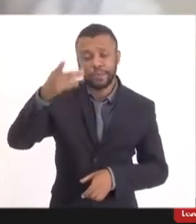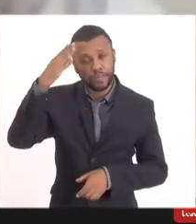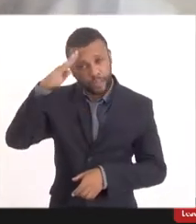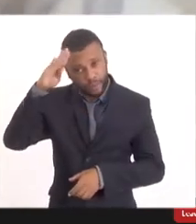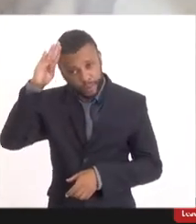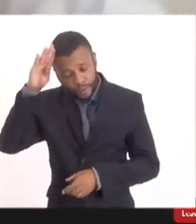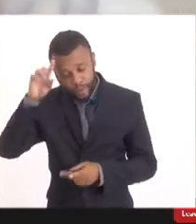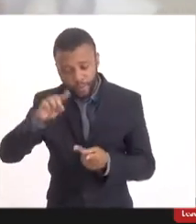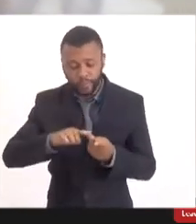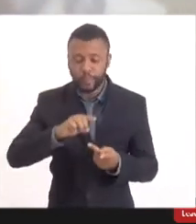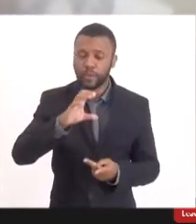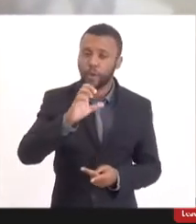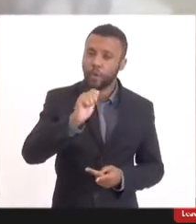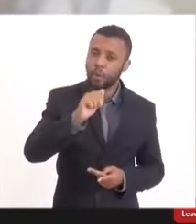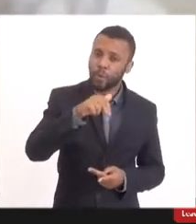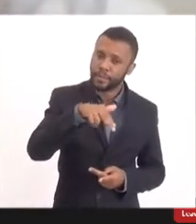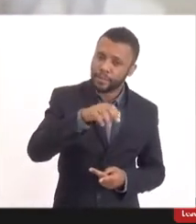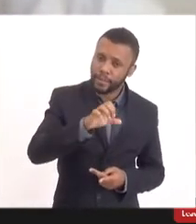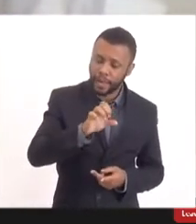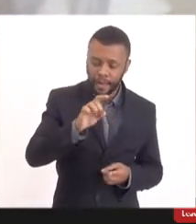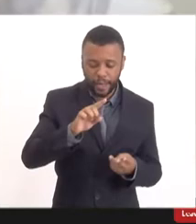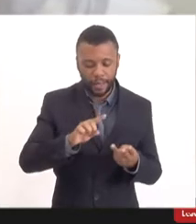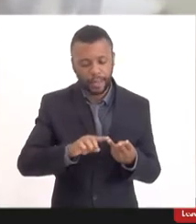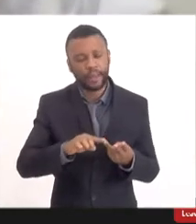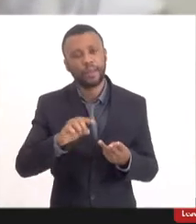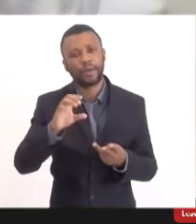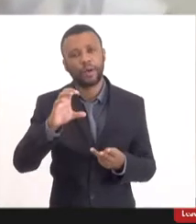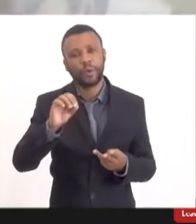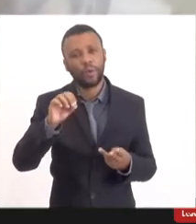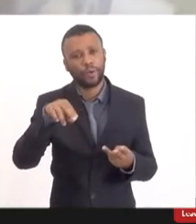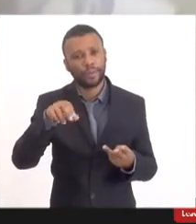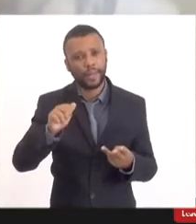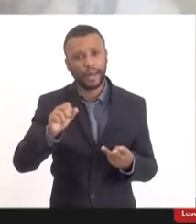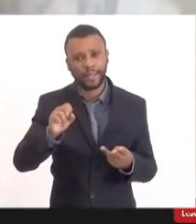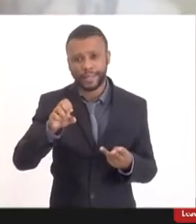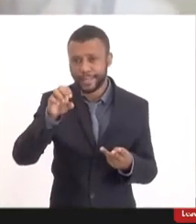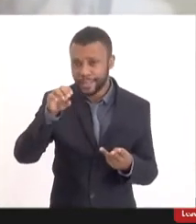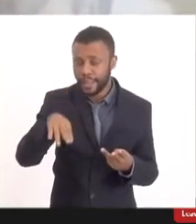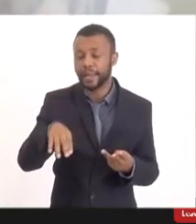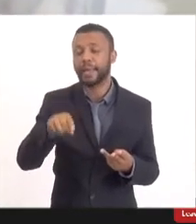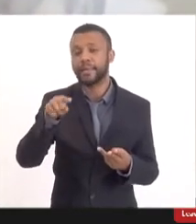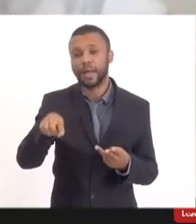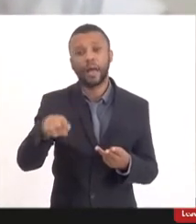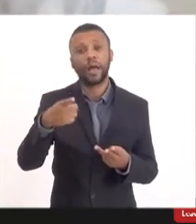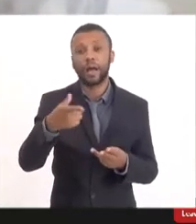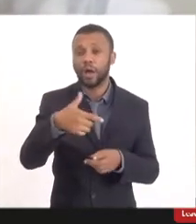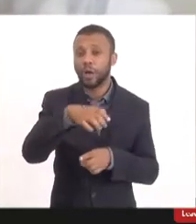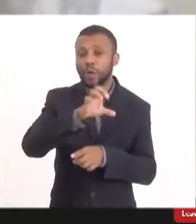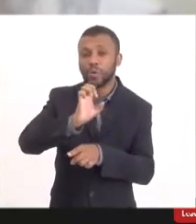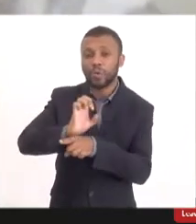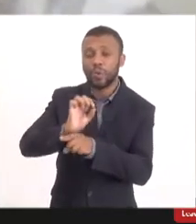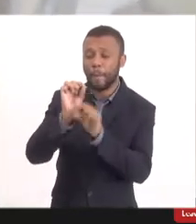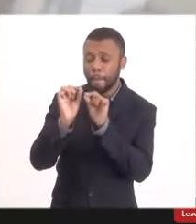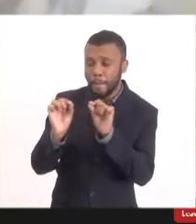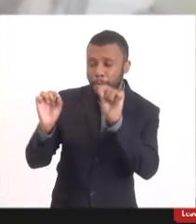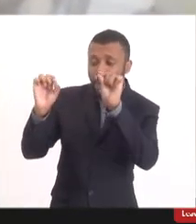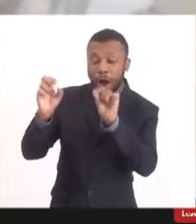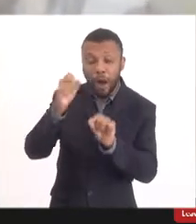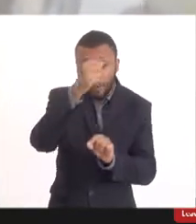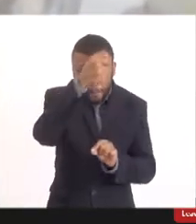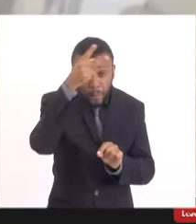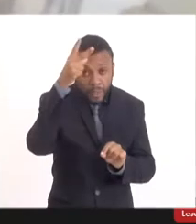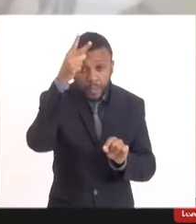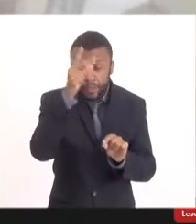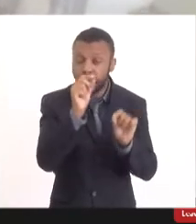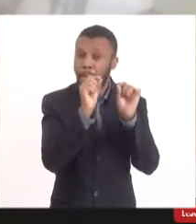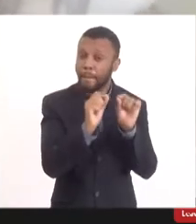CONAS, do CONASEMES, dos estados e municípios. Não é um grupo escolhido de qualquer forma, é um grupo que trabalha com isso há muito